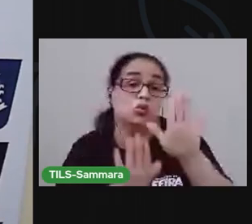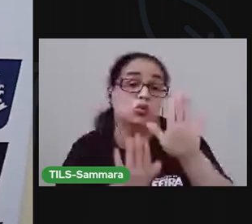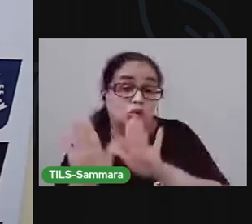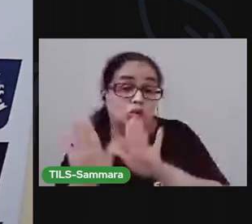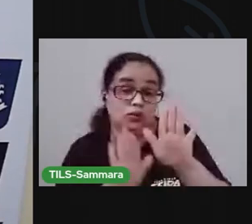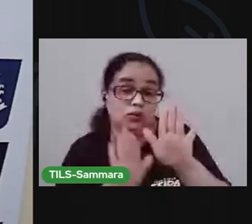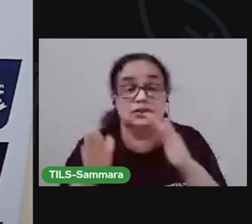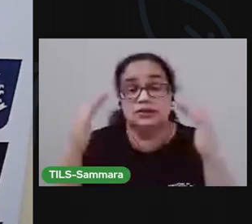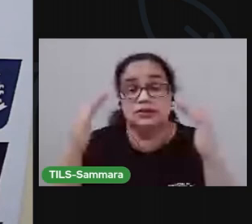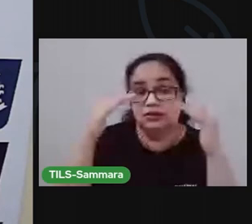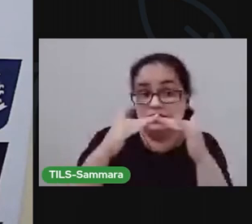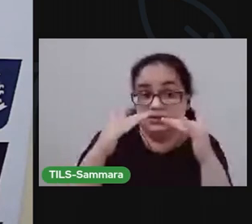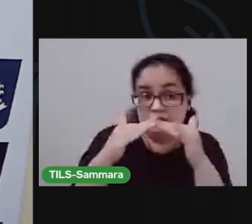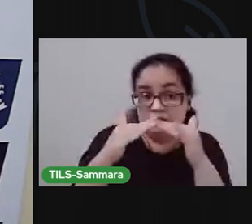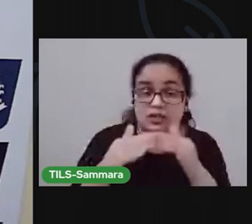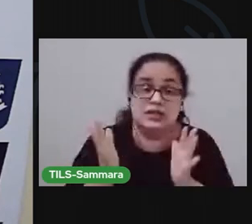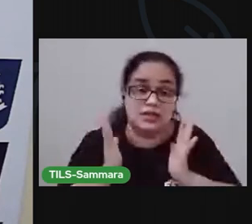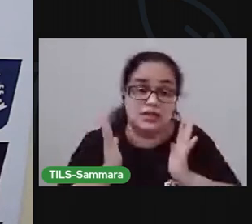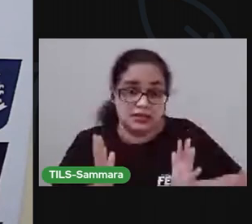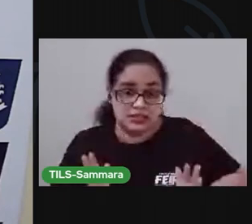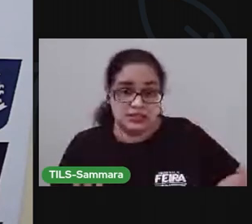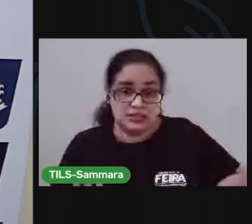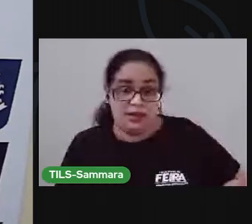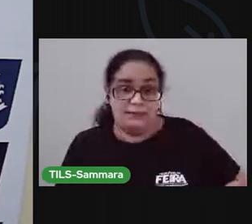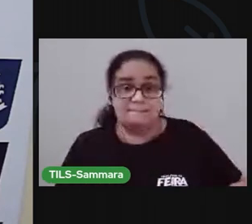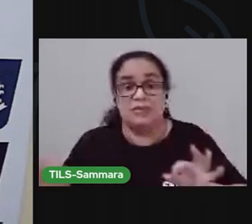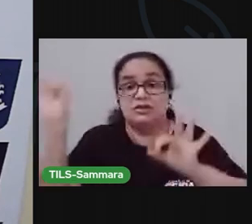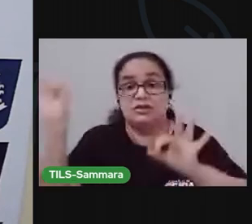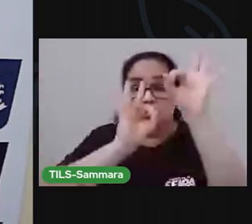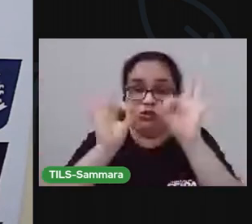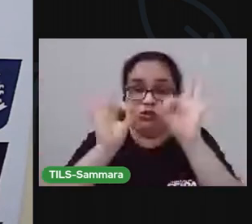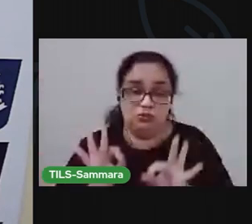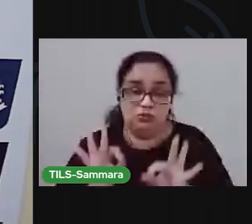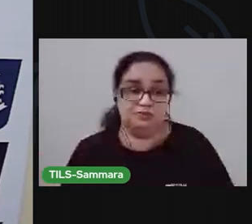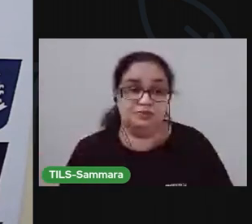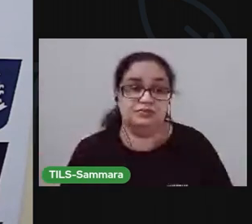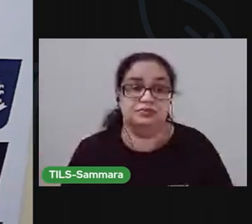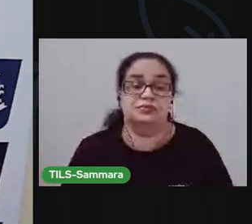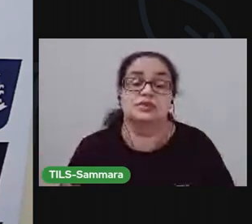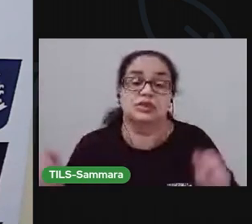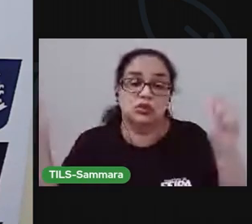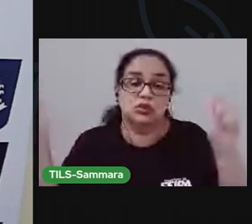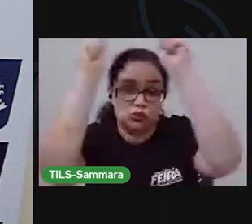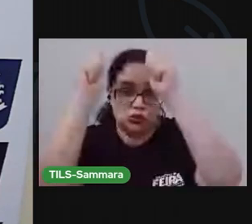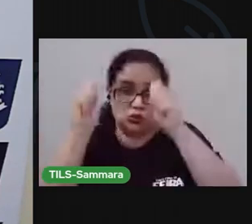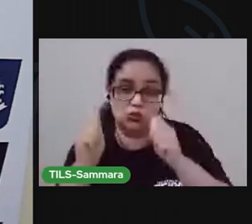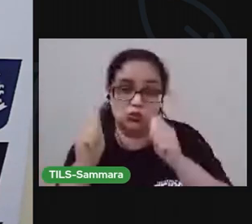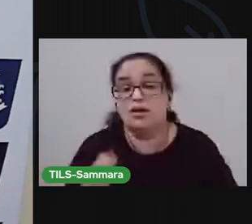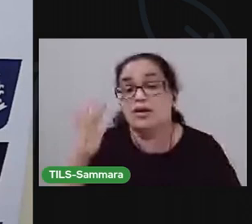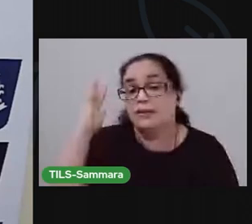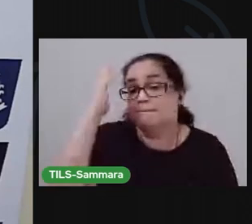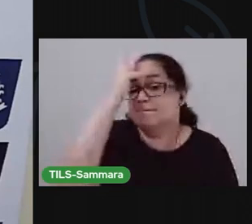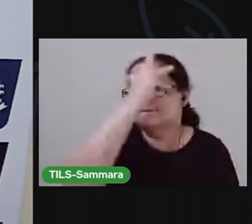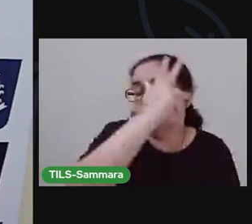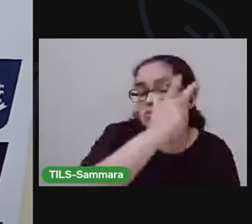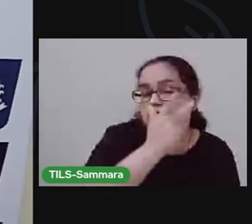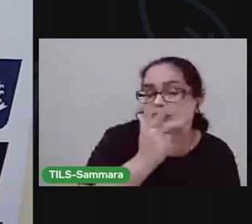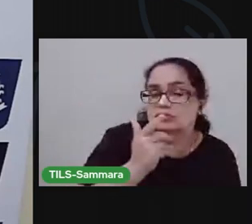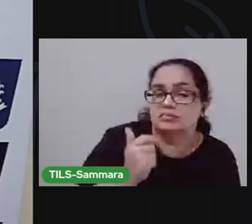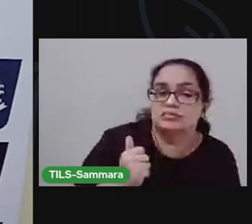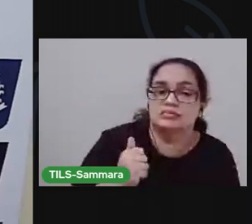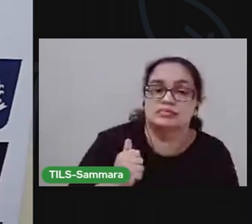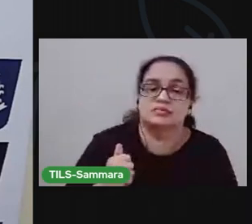casa. Cuidar da limpeza, da organização. Decorar pra que ela fique bonita. Aconchegante.